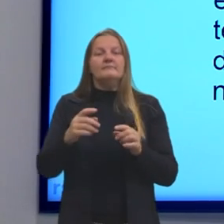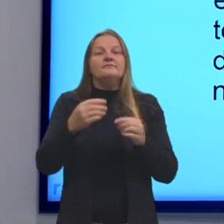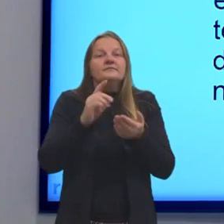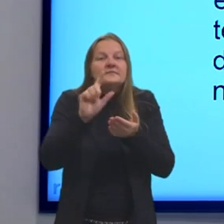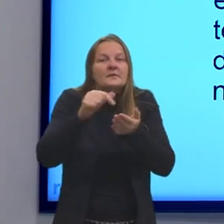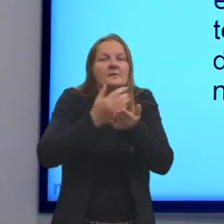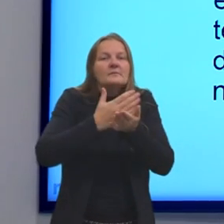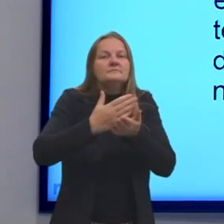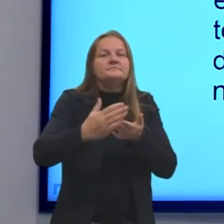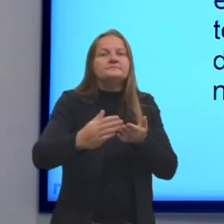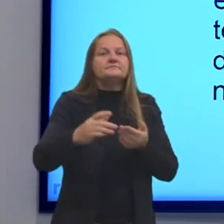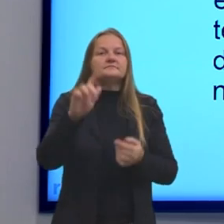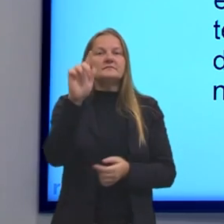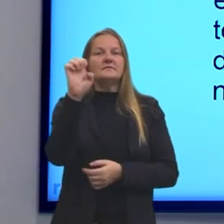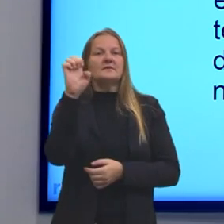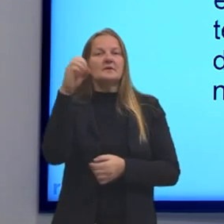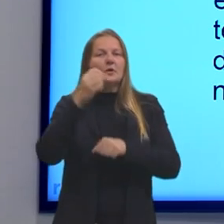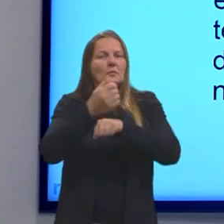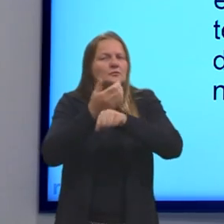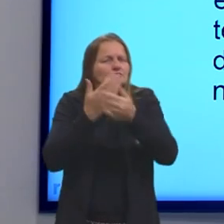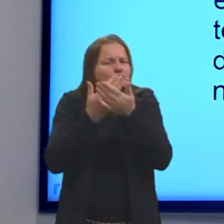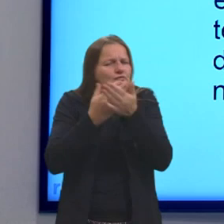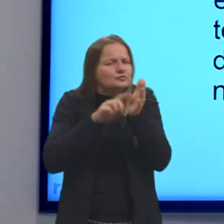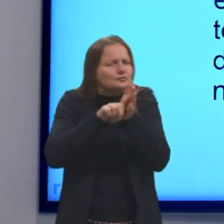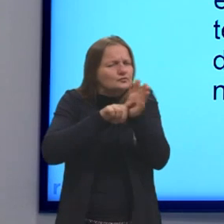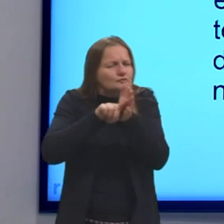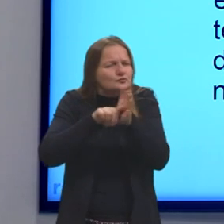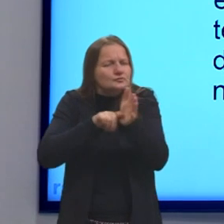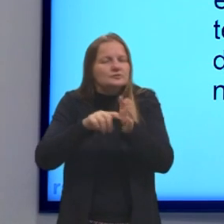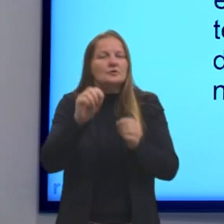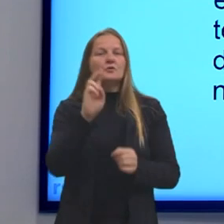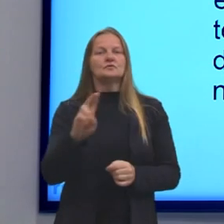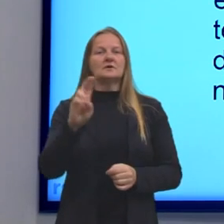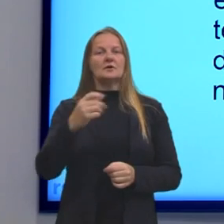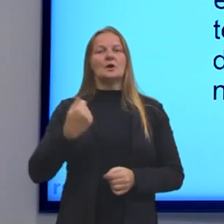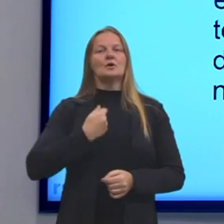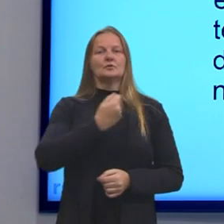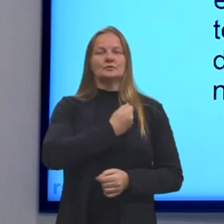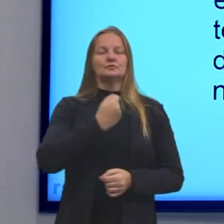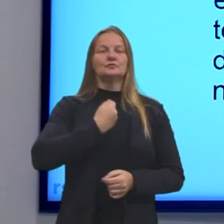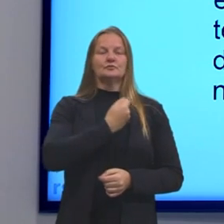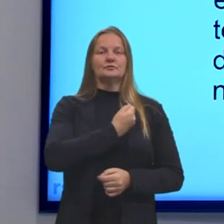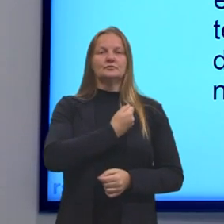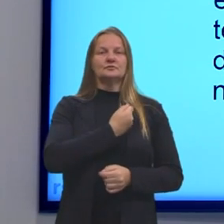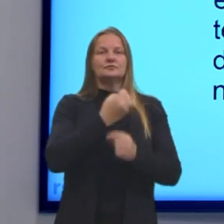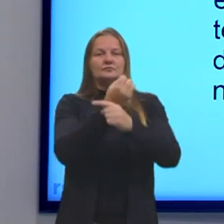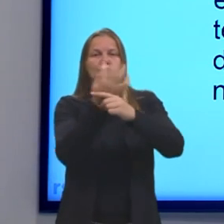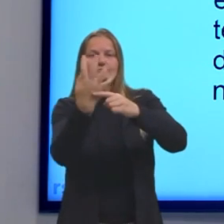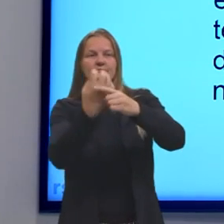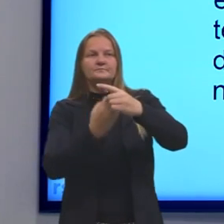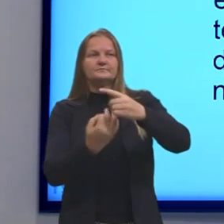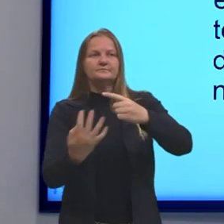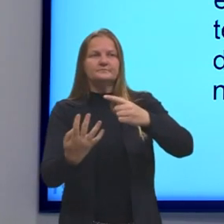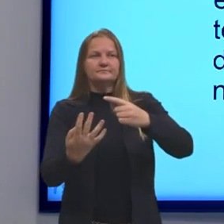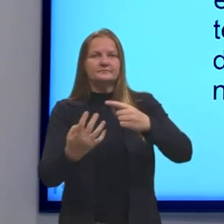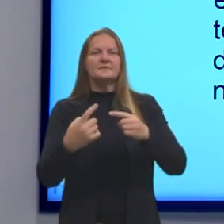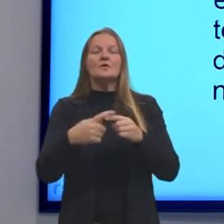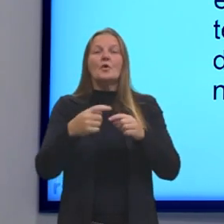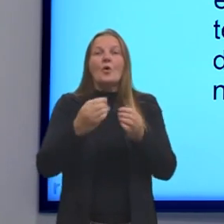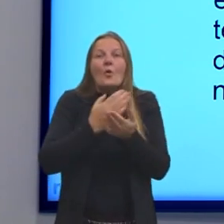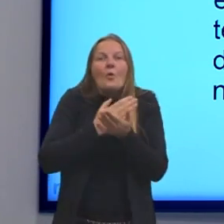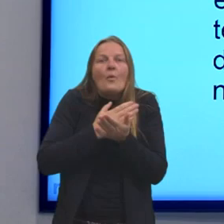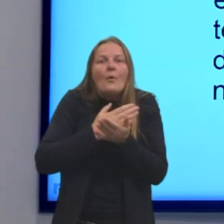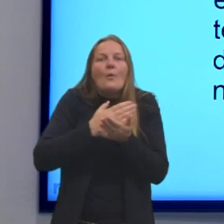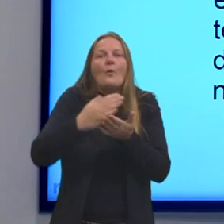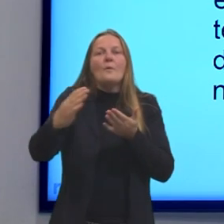disso, os geômetros dos faraós passaram a utilizar os números de forma fracionária. Então, aí que surgiu